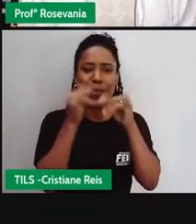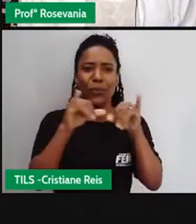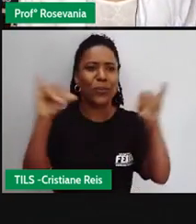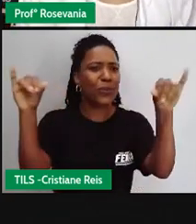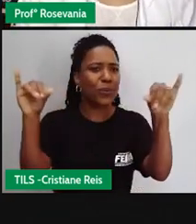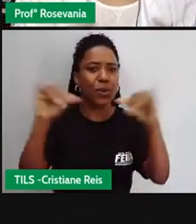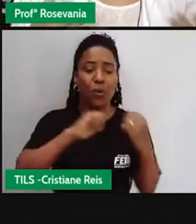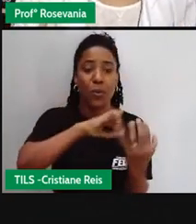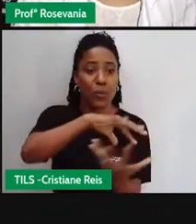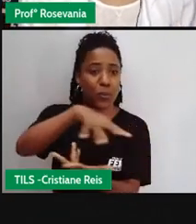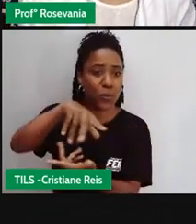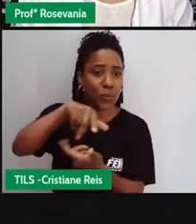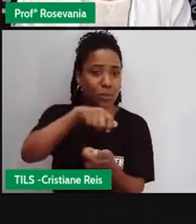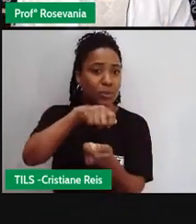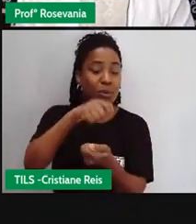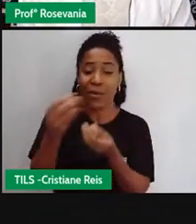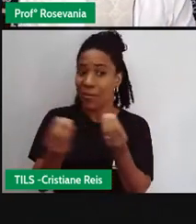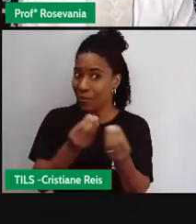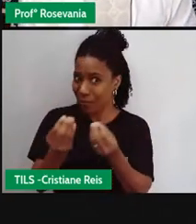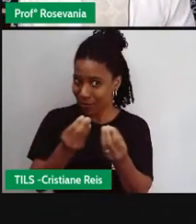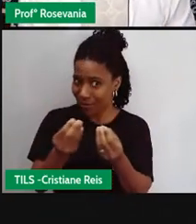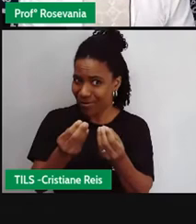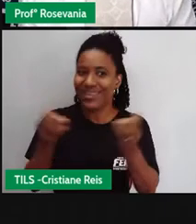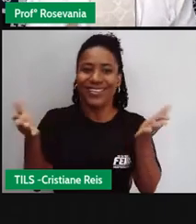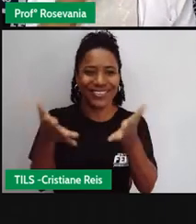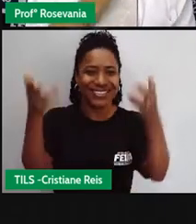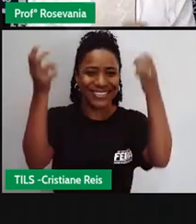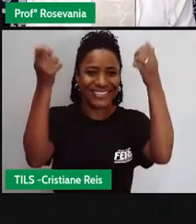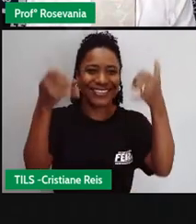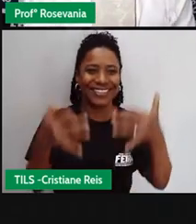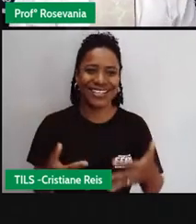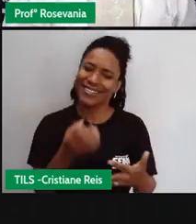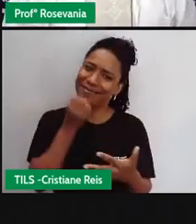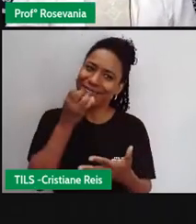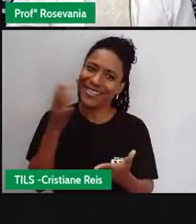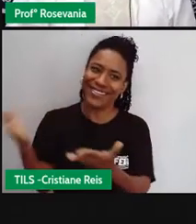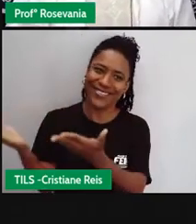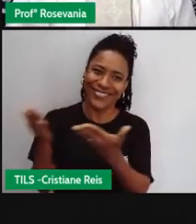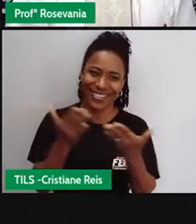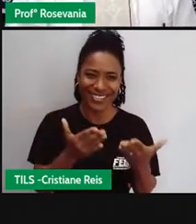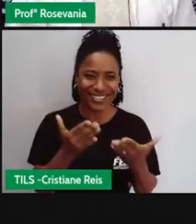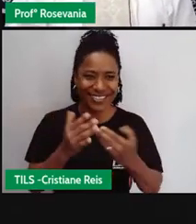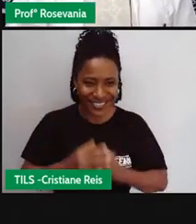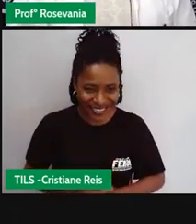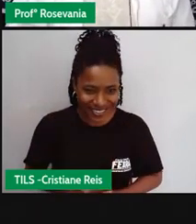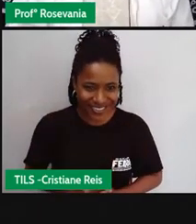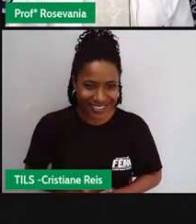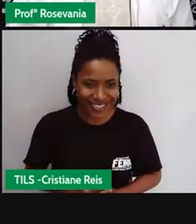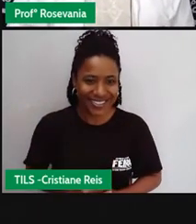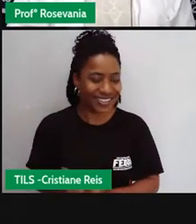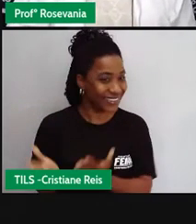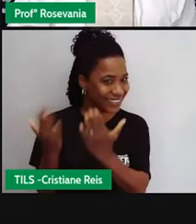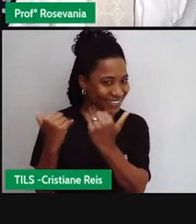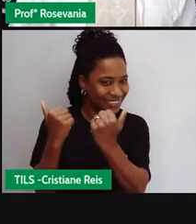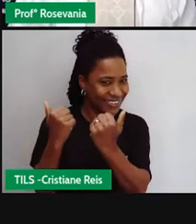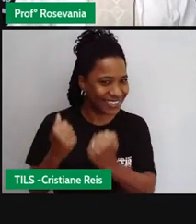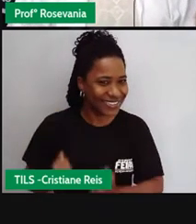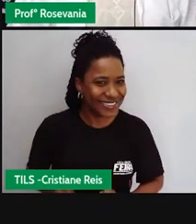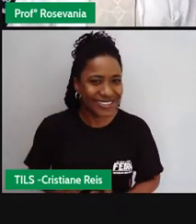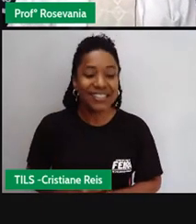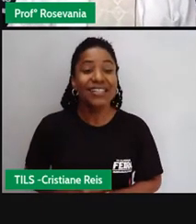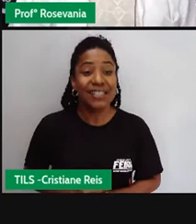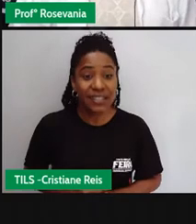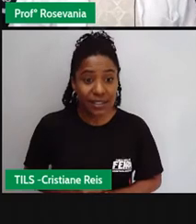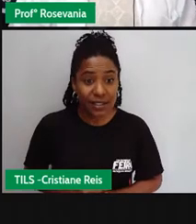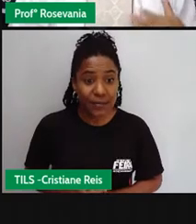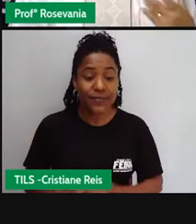acontecendo no mundo, e tal, o que nós vamos falar na aula de hoje. Então, sejam bem-vindos para a nossa aula. Vamos lá. Antes da